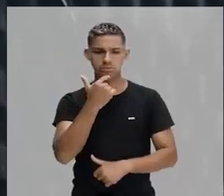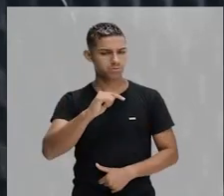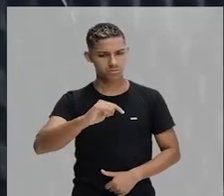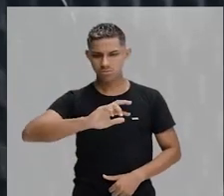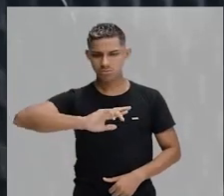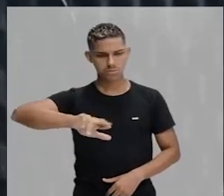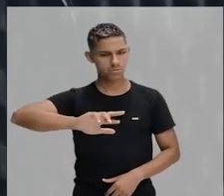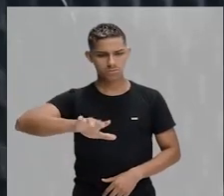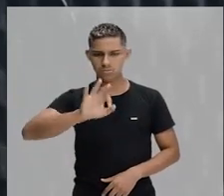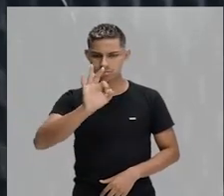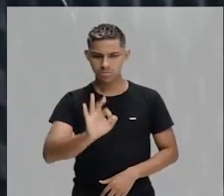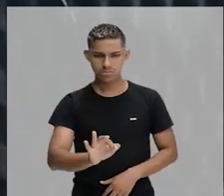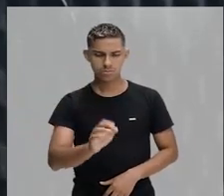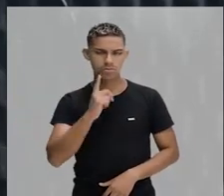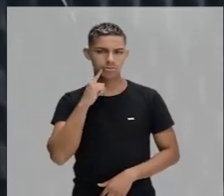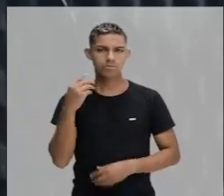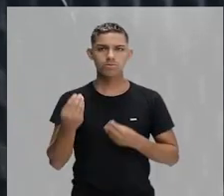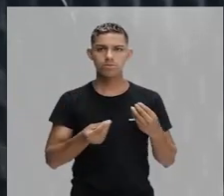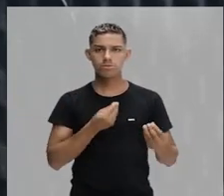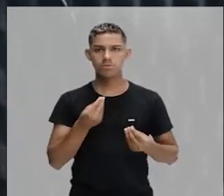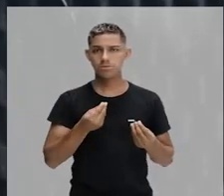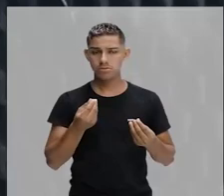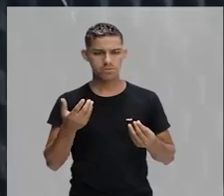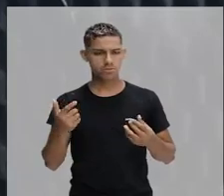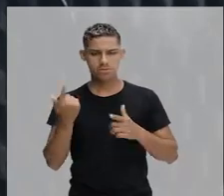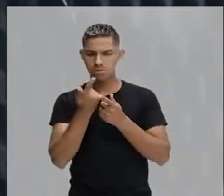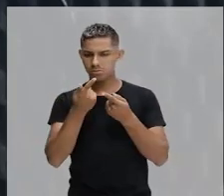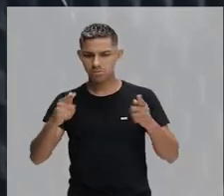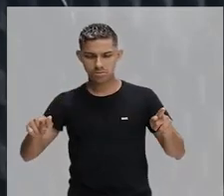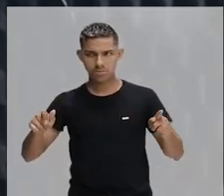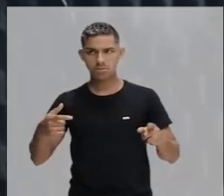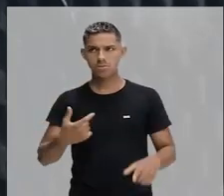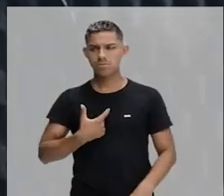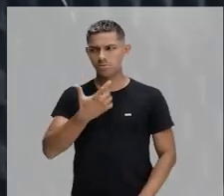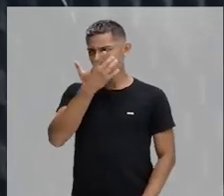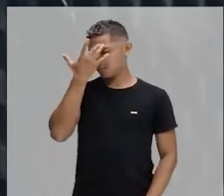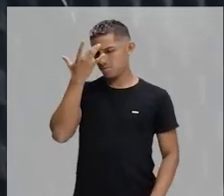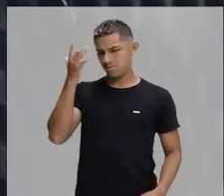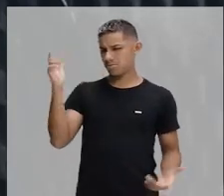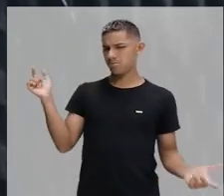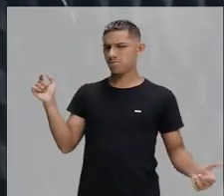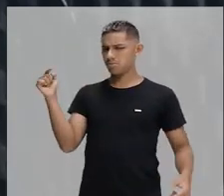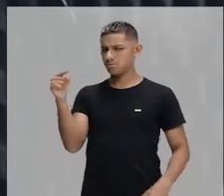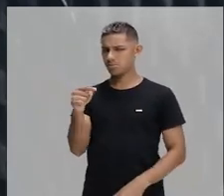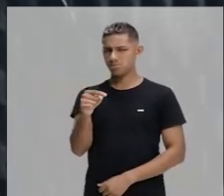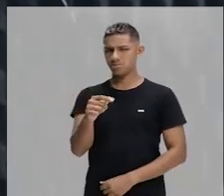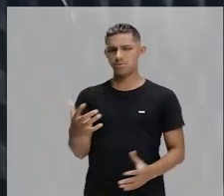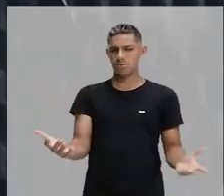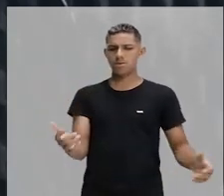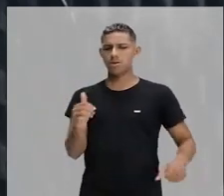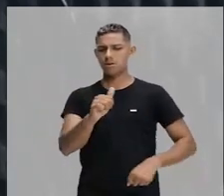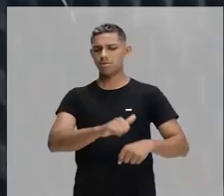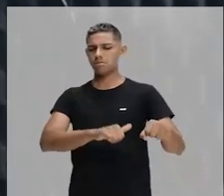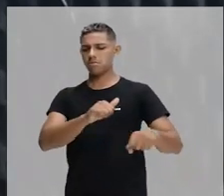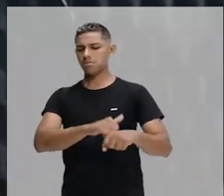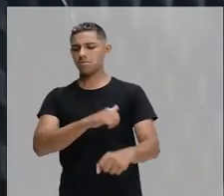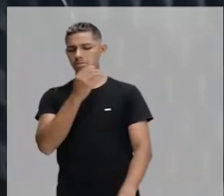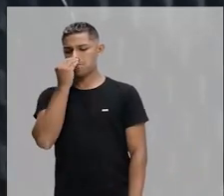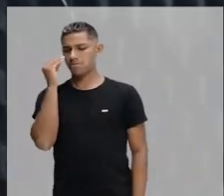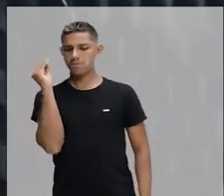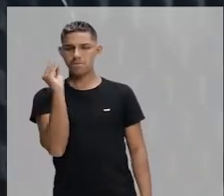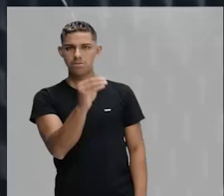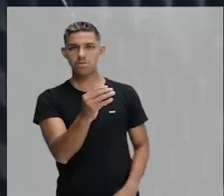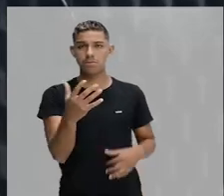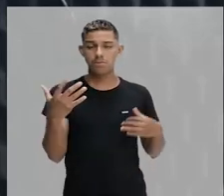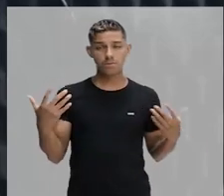maneira adequada, aquela que é requerida pela gramática, pessoa já se trata assim. Diz o que é um matuto, é um caboclo, como